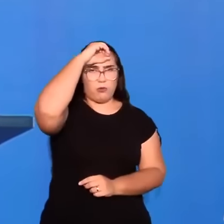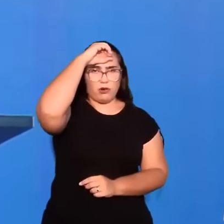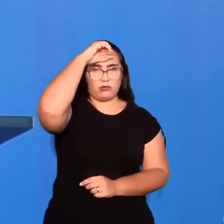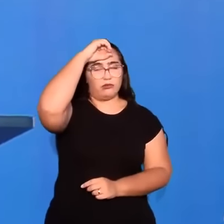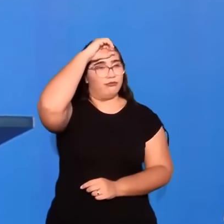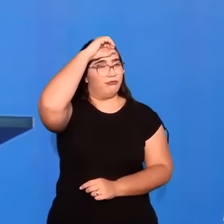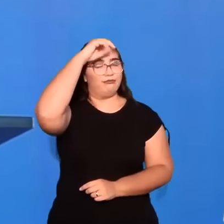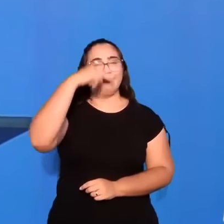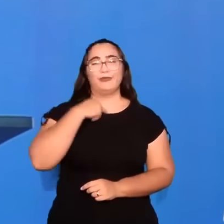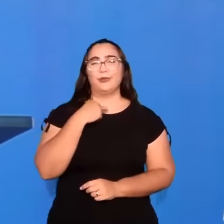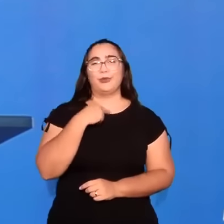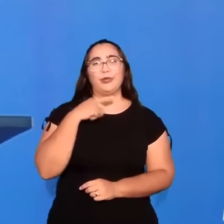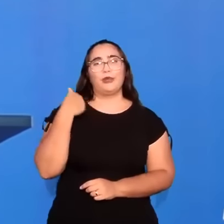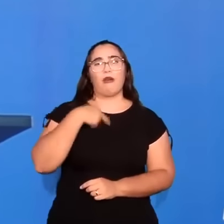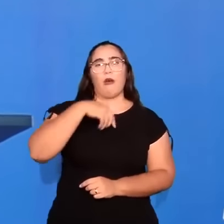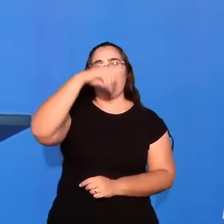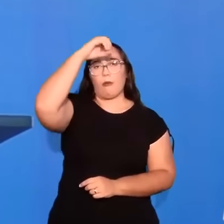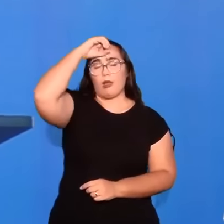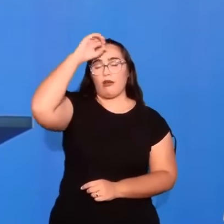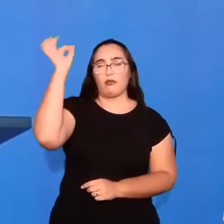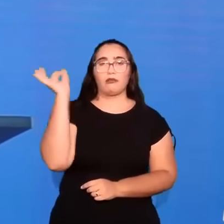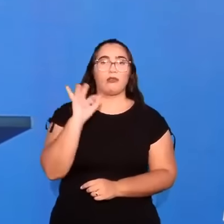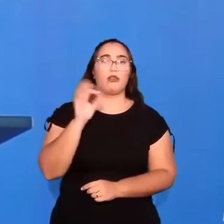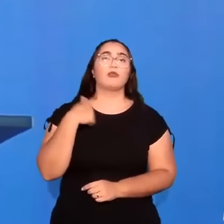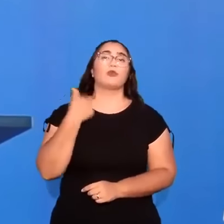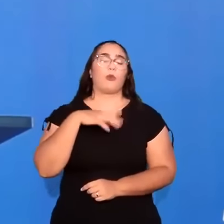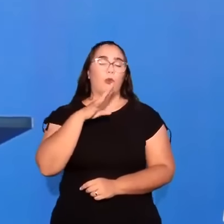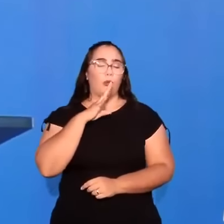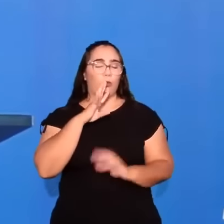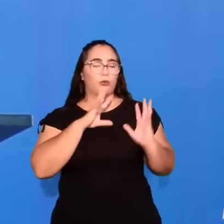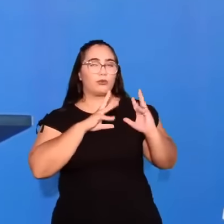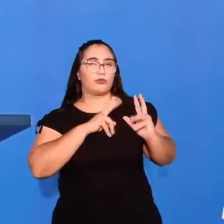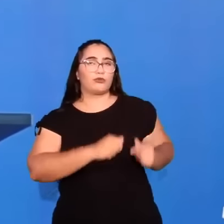Não. Nós não somos ignorantes. Quanta pureza.